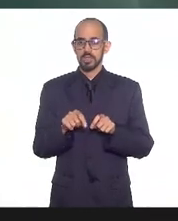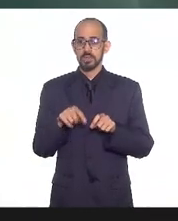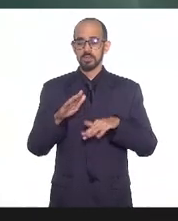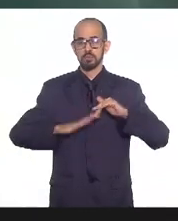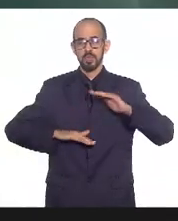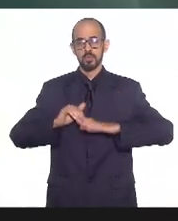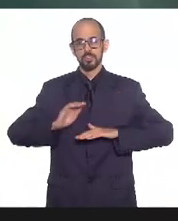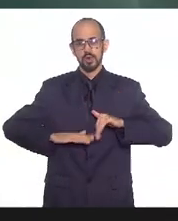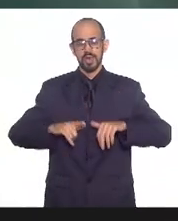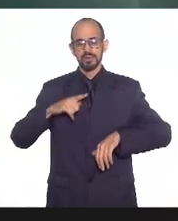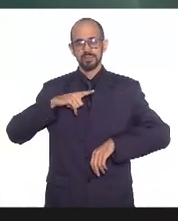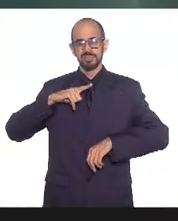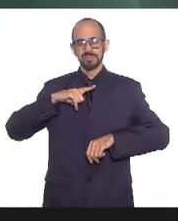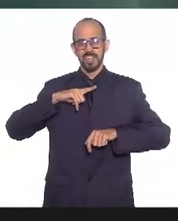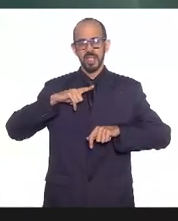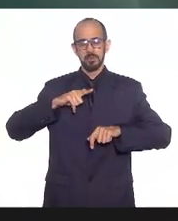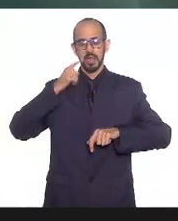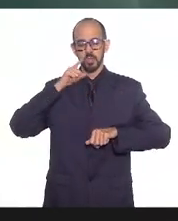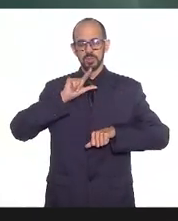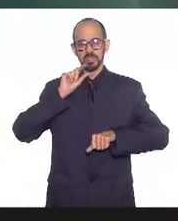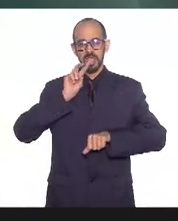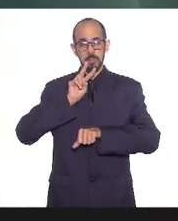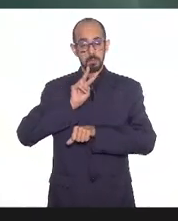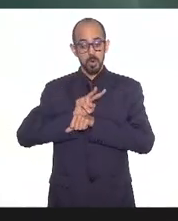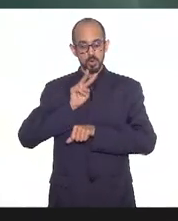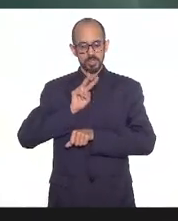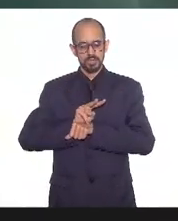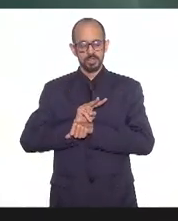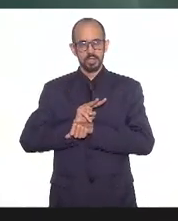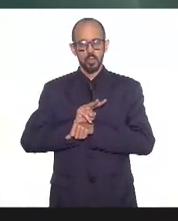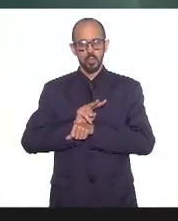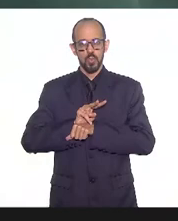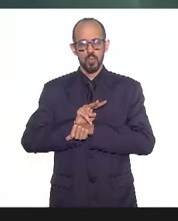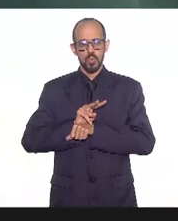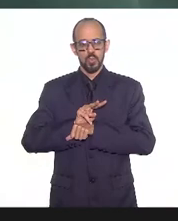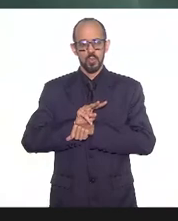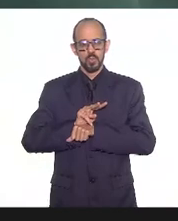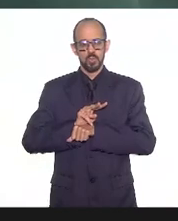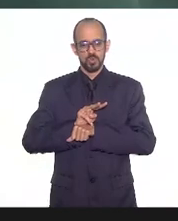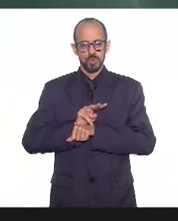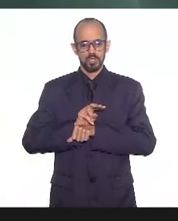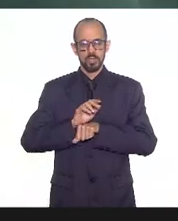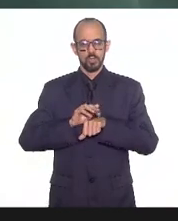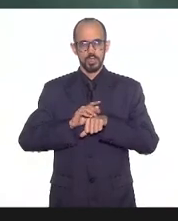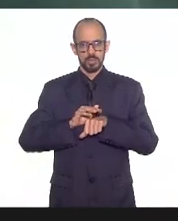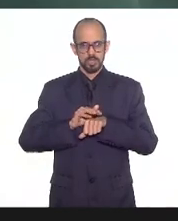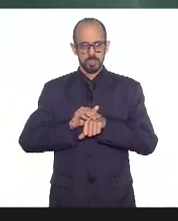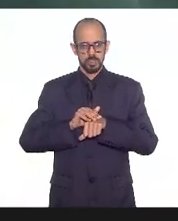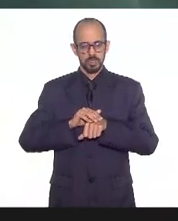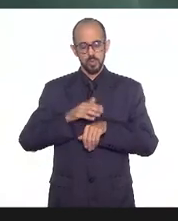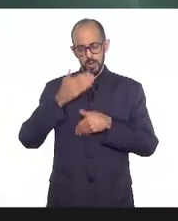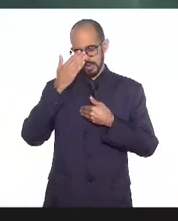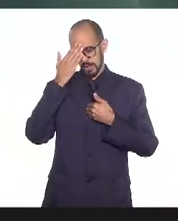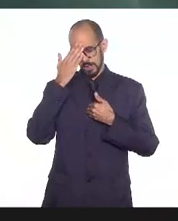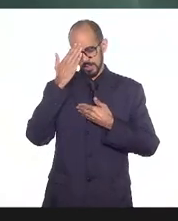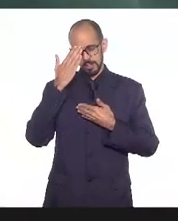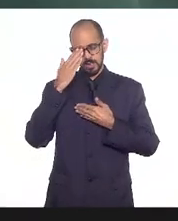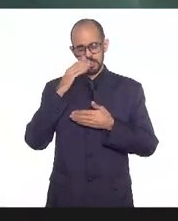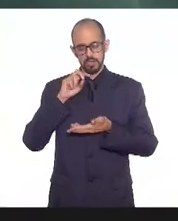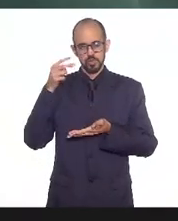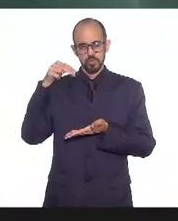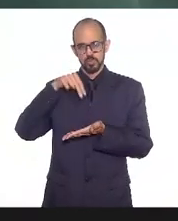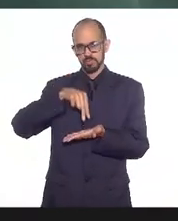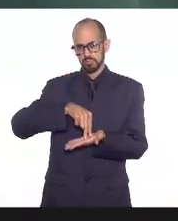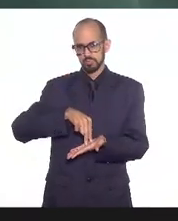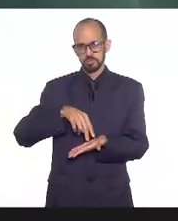para se defenderem e se protegerem em diante no tratamento dessa doença eu agradeço a oportunidade de falar